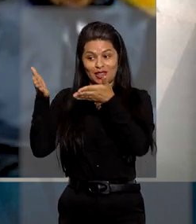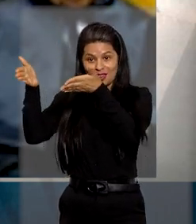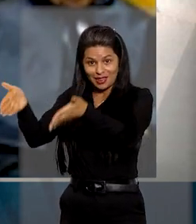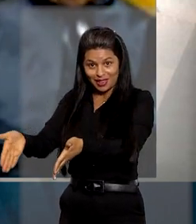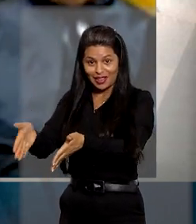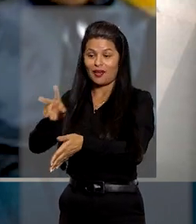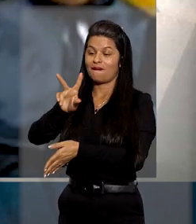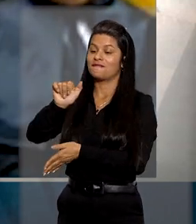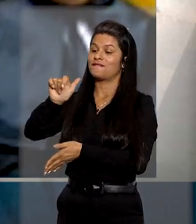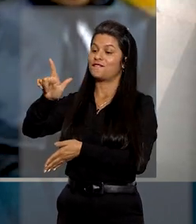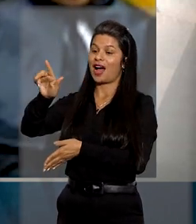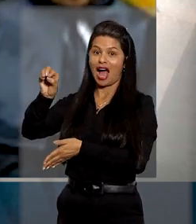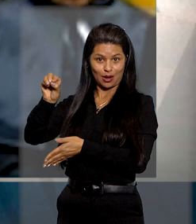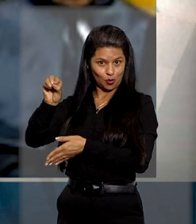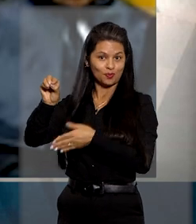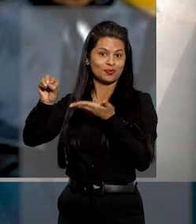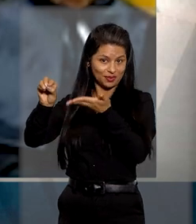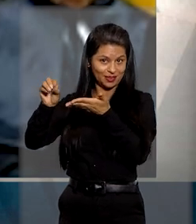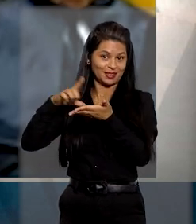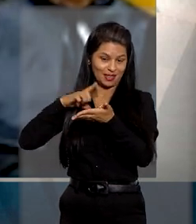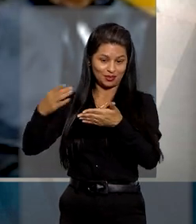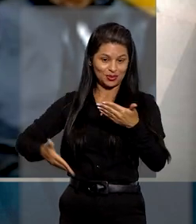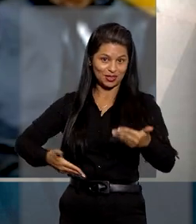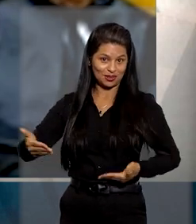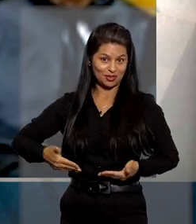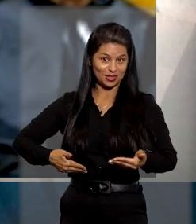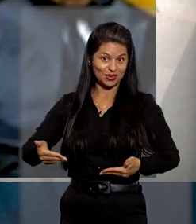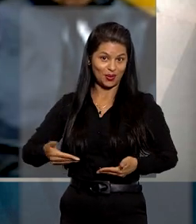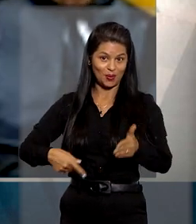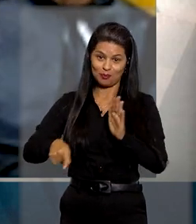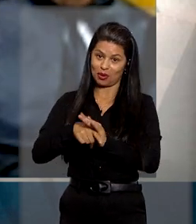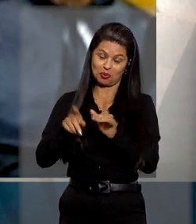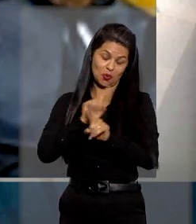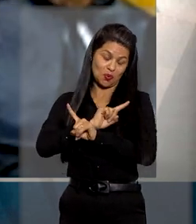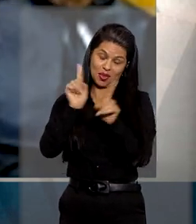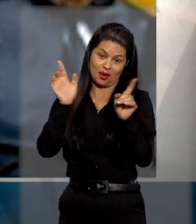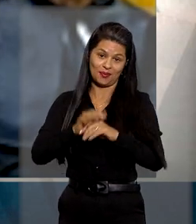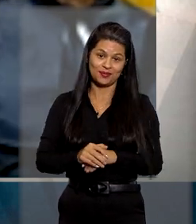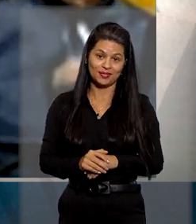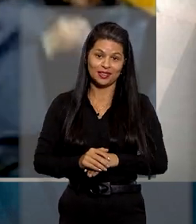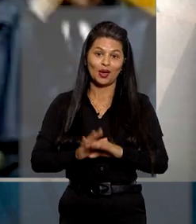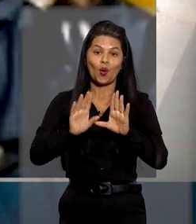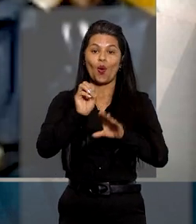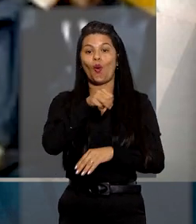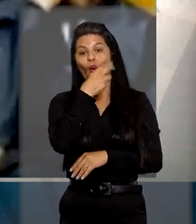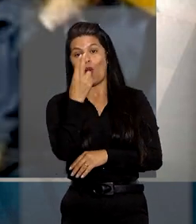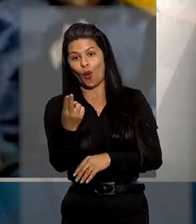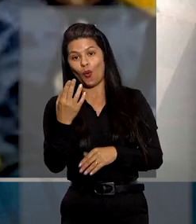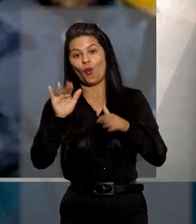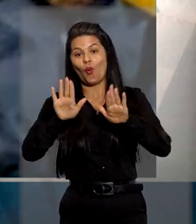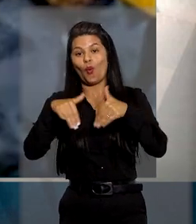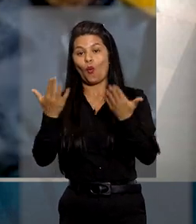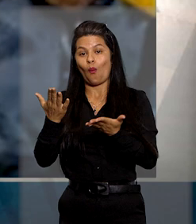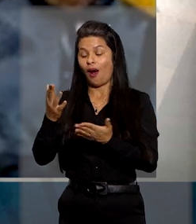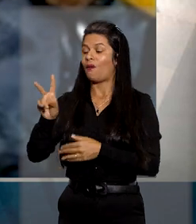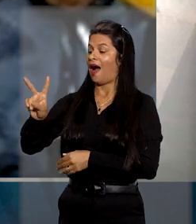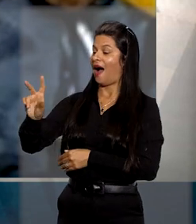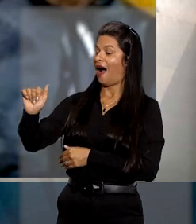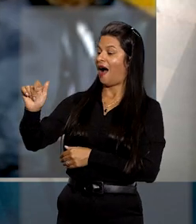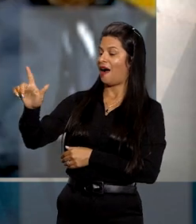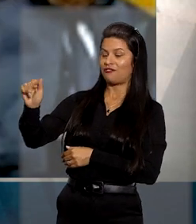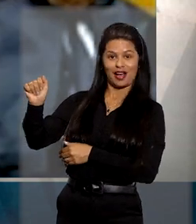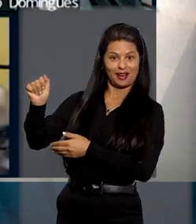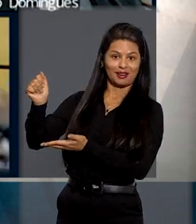cargo se tornou vago e independe de o servidor ser estável ou não, ou do motivo pelo qual o cargo foi